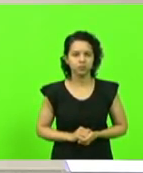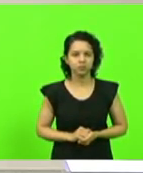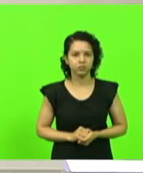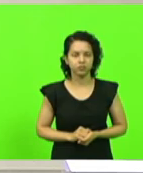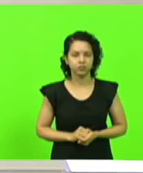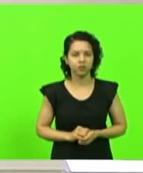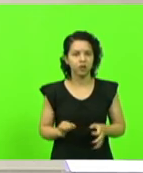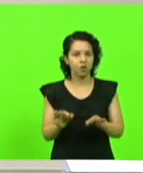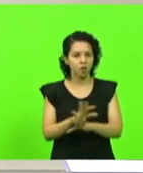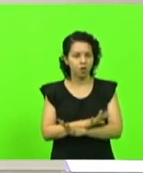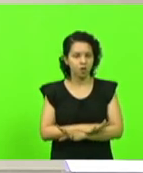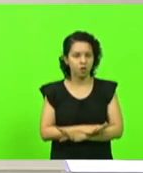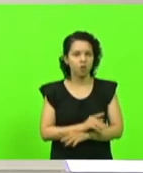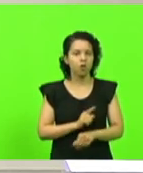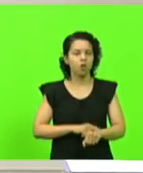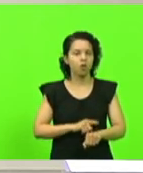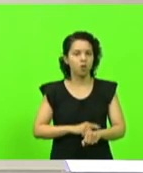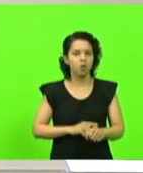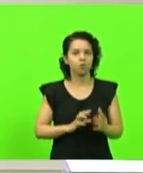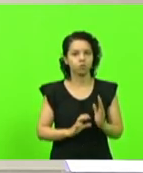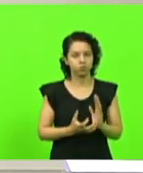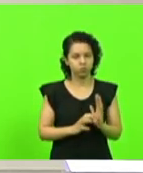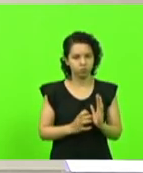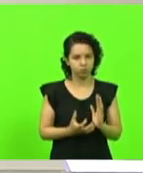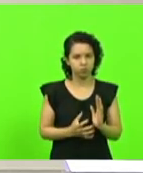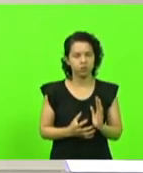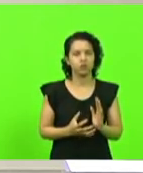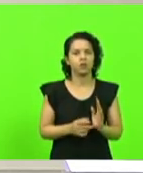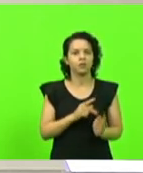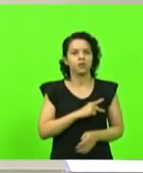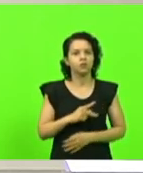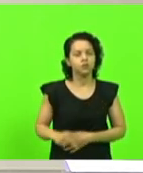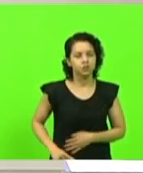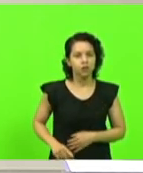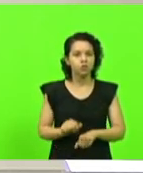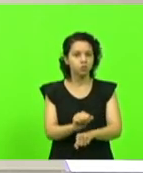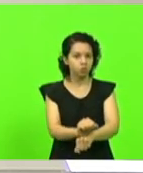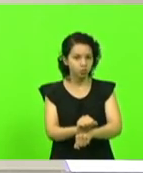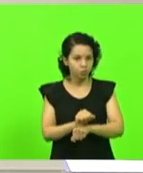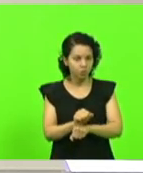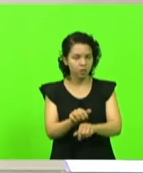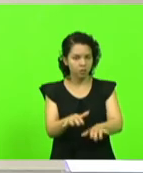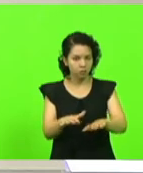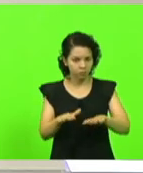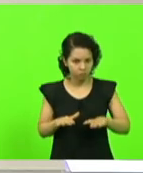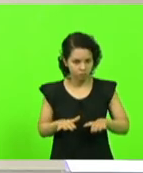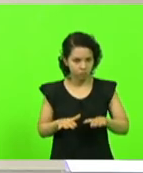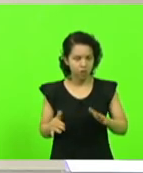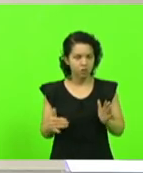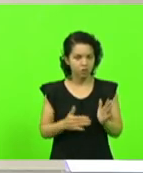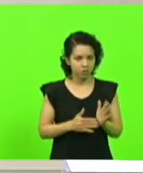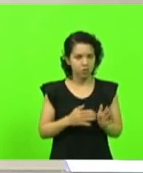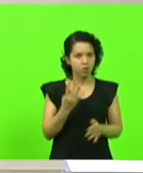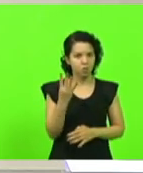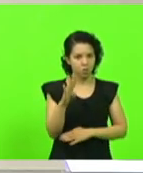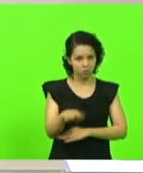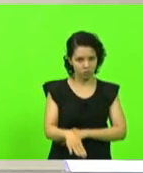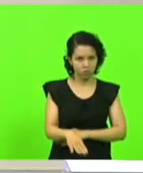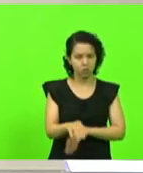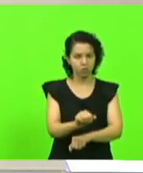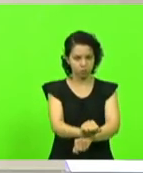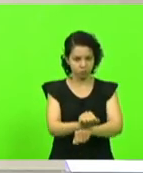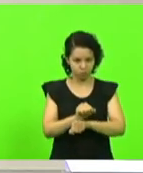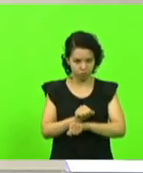finalizando então o horário destinado aos partidos políticos essa presidência suspende a sessão até as 16 horas está